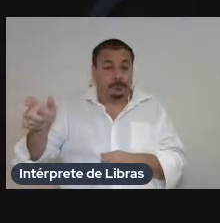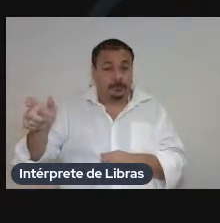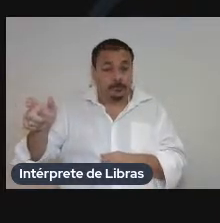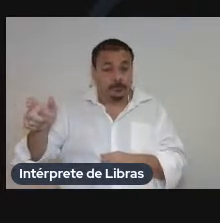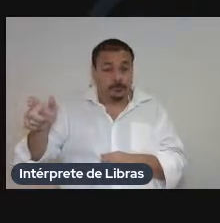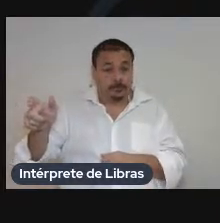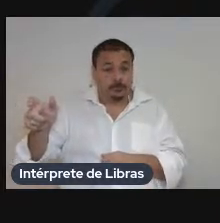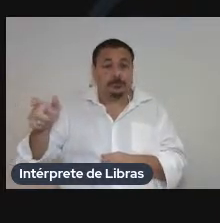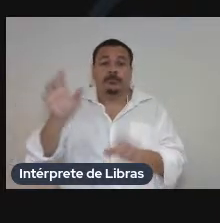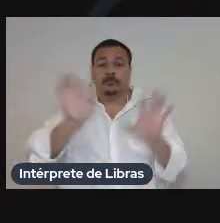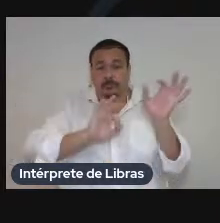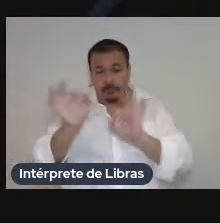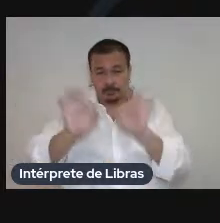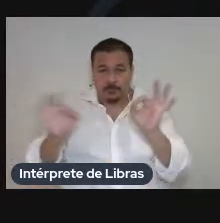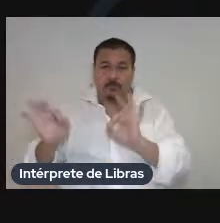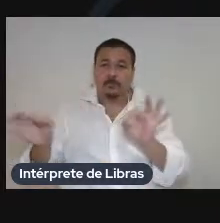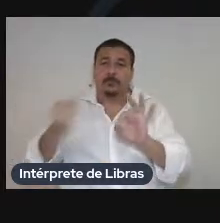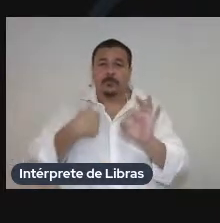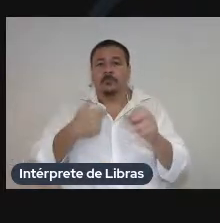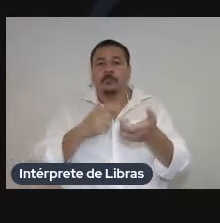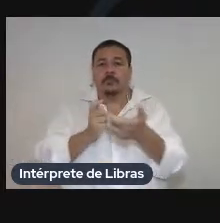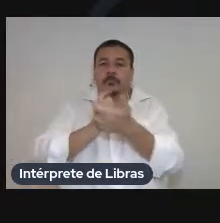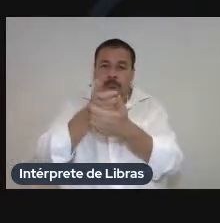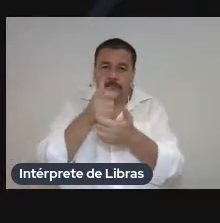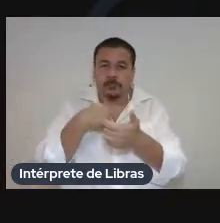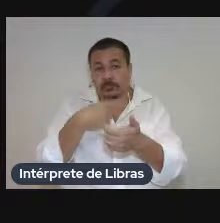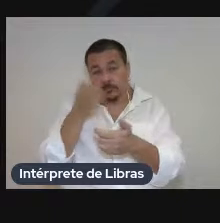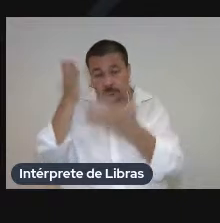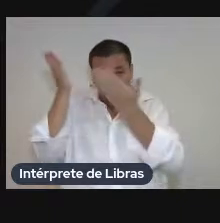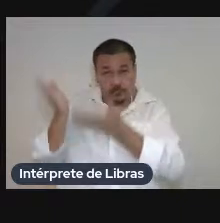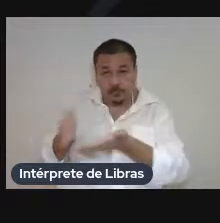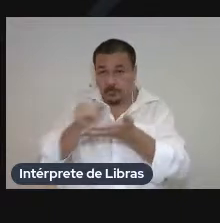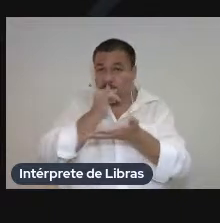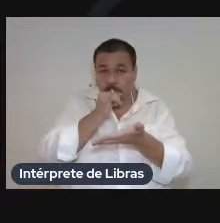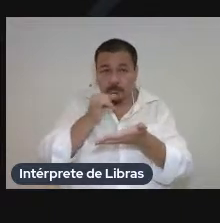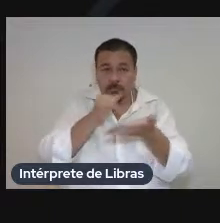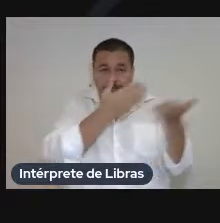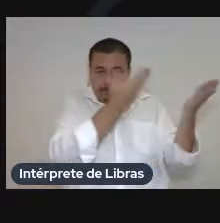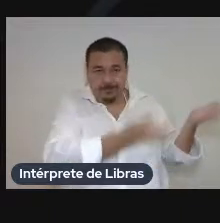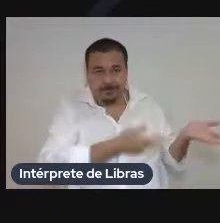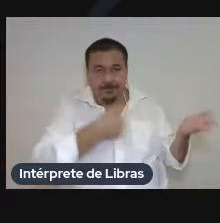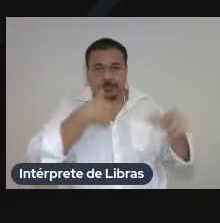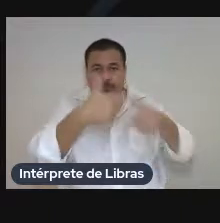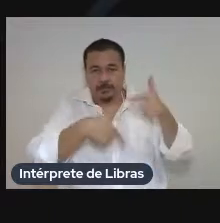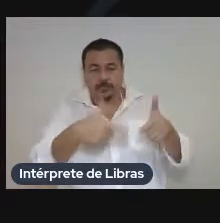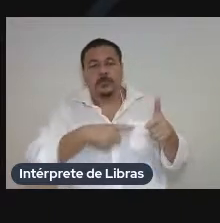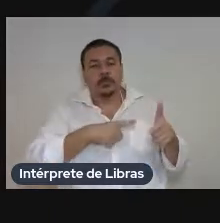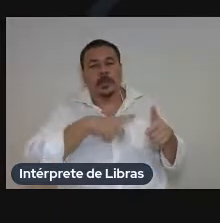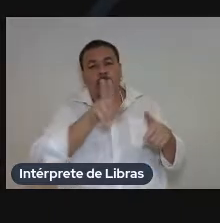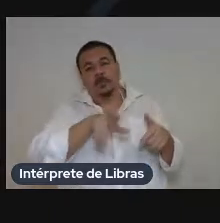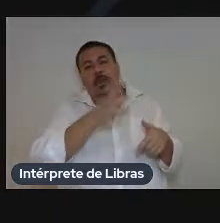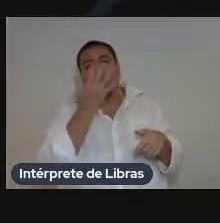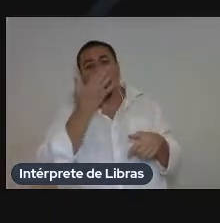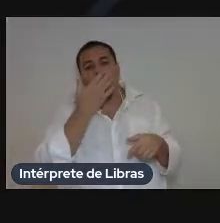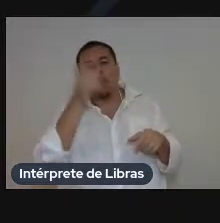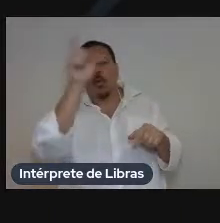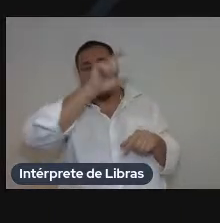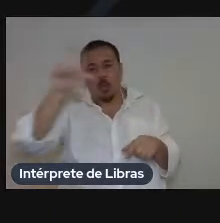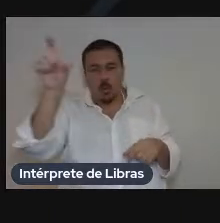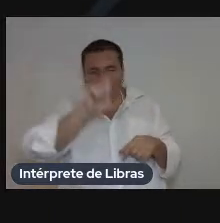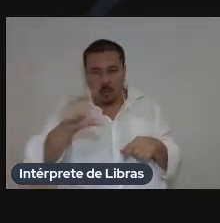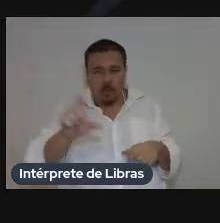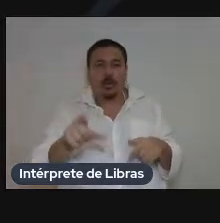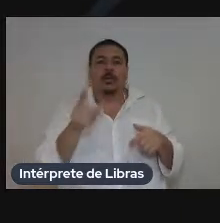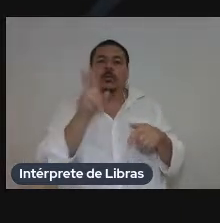organizar a entrada aqui por exemplo nesse trabalho nós colocamos algumas cores colocamos em negrito